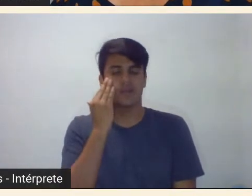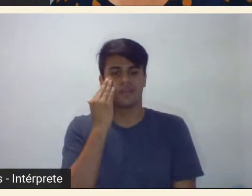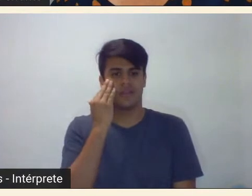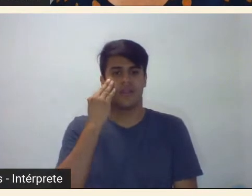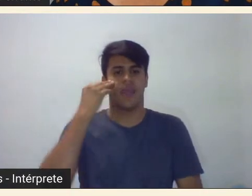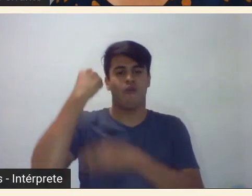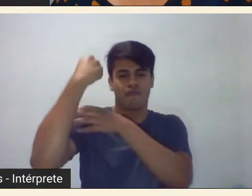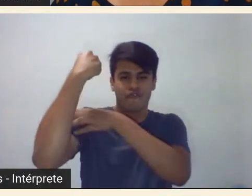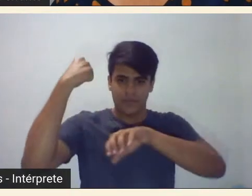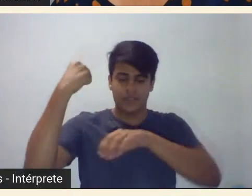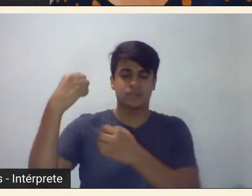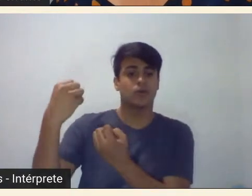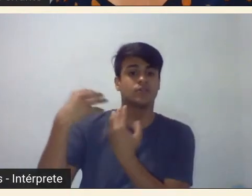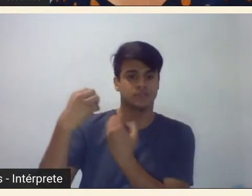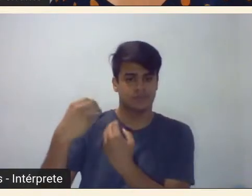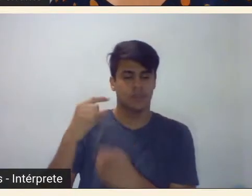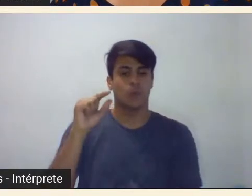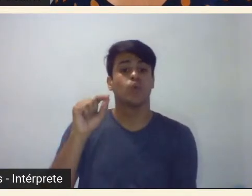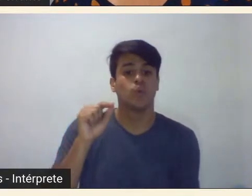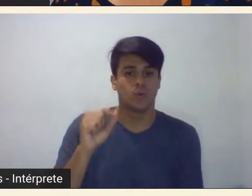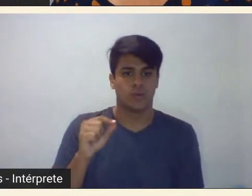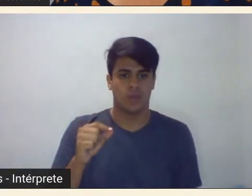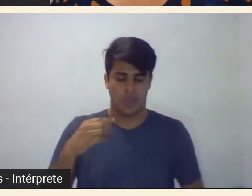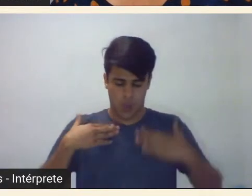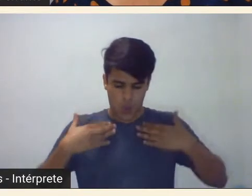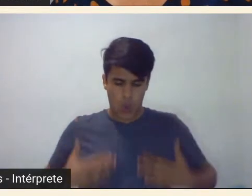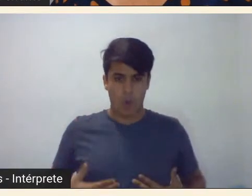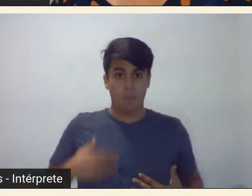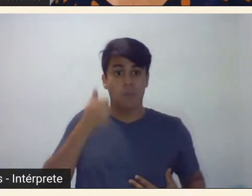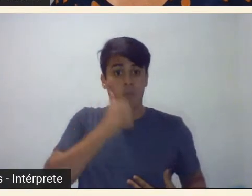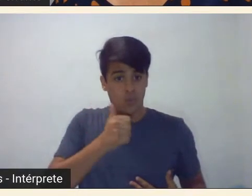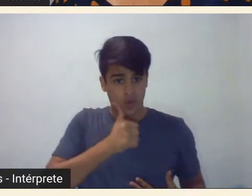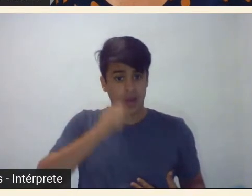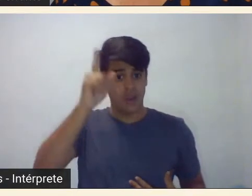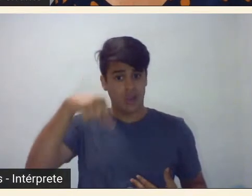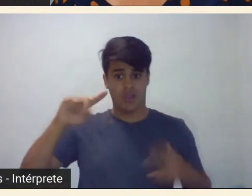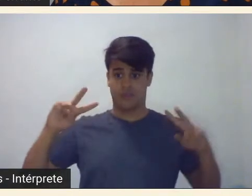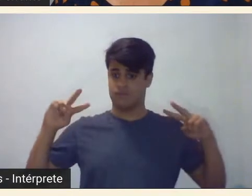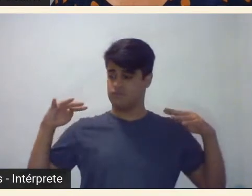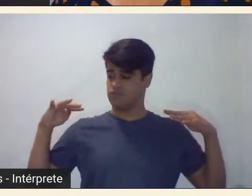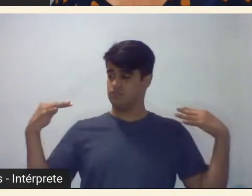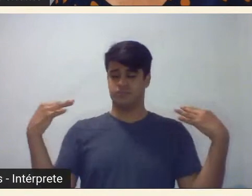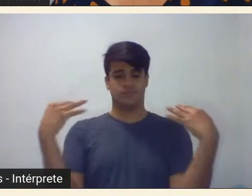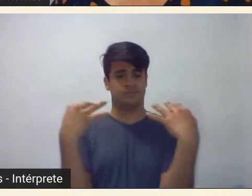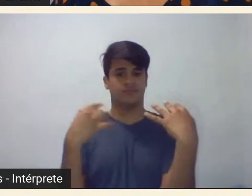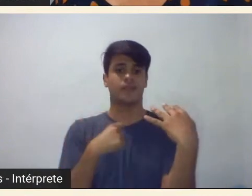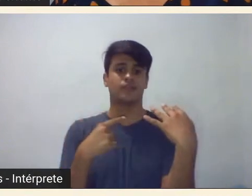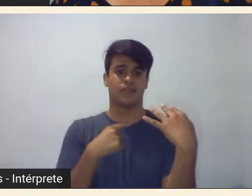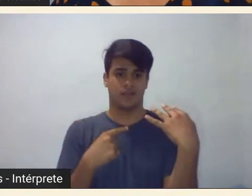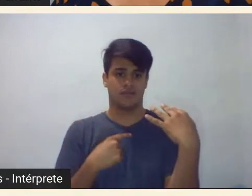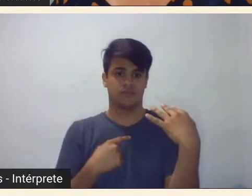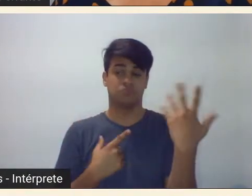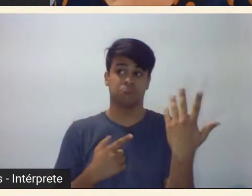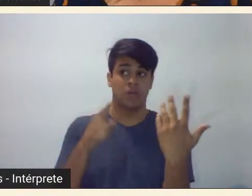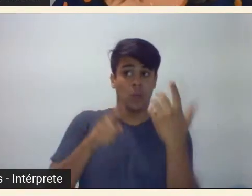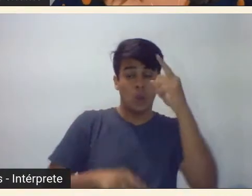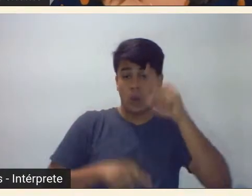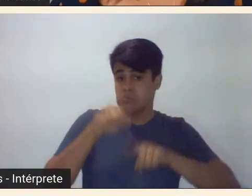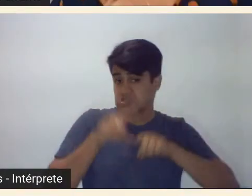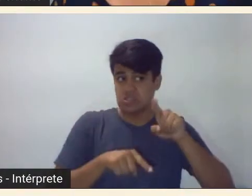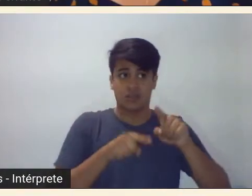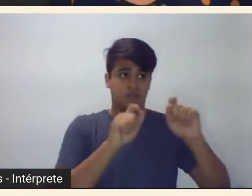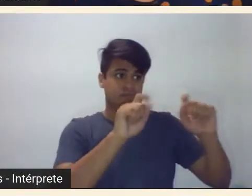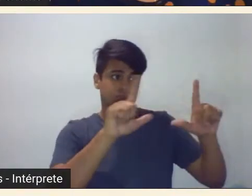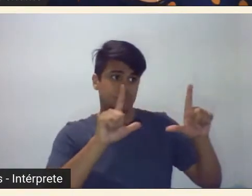que o corpo das mulheres é um corpo visível seja como objeto da pintura seja no momento que as mulheres